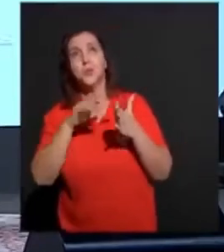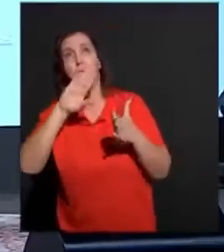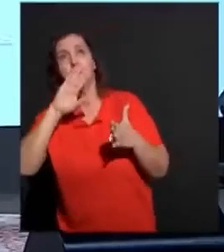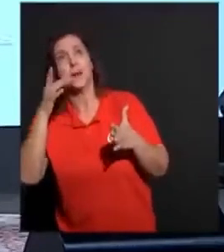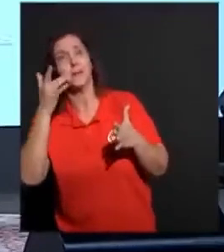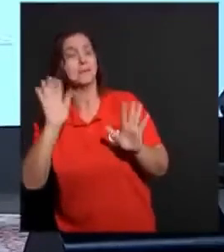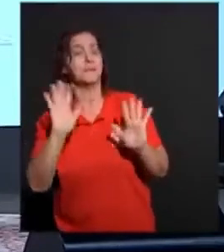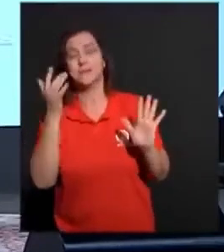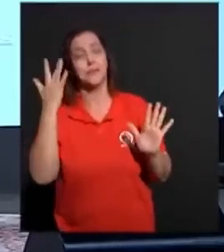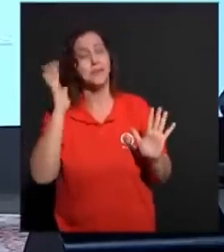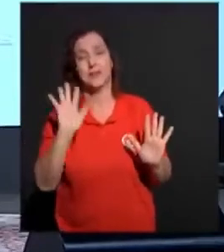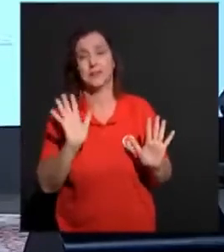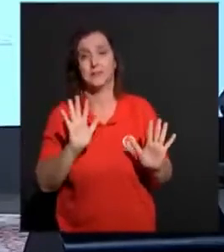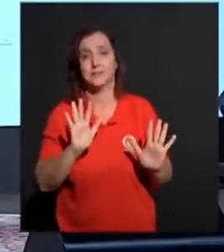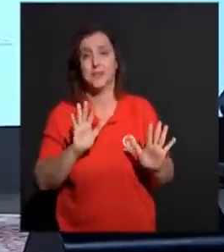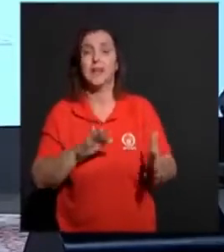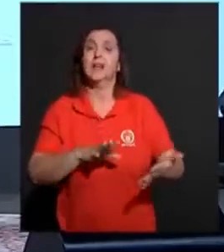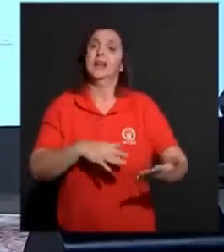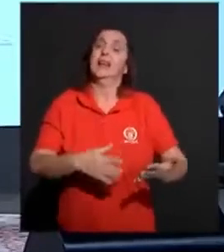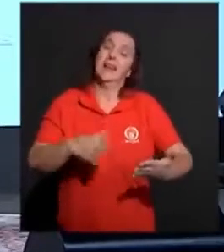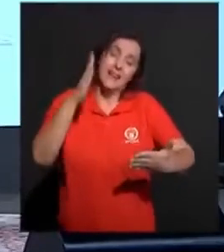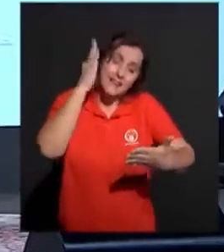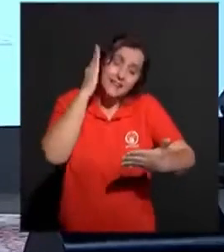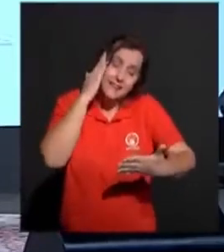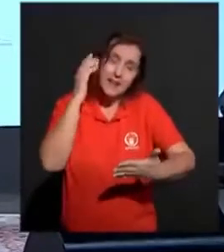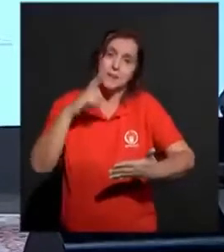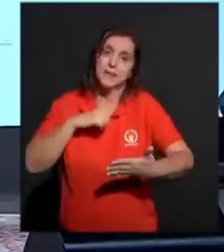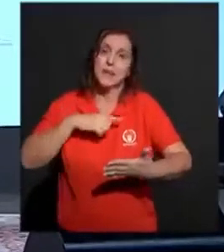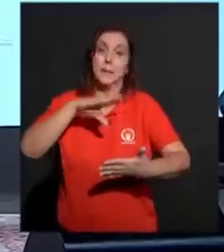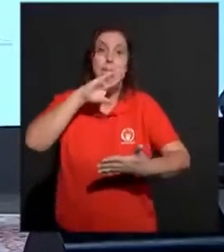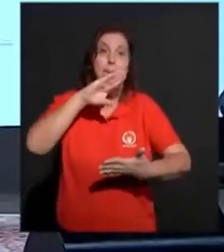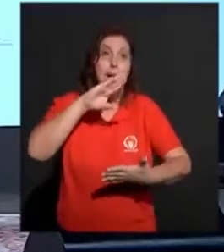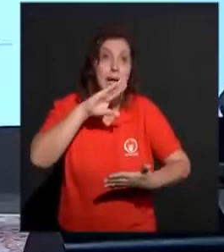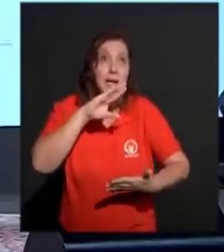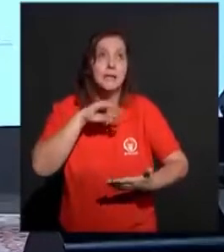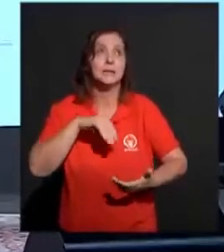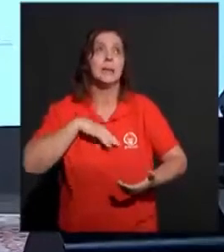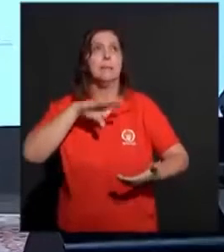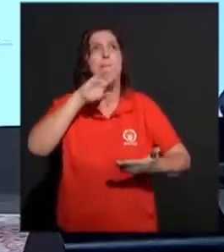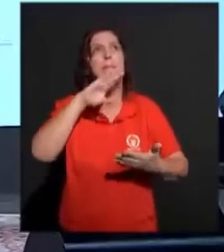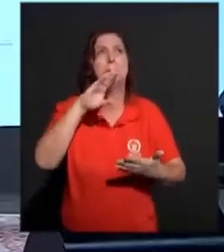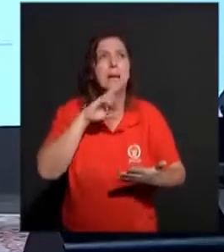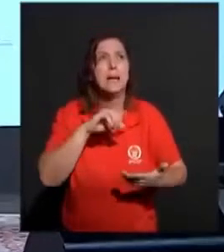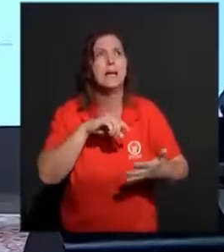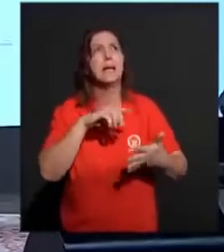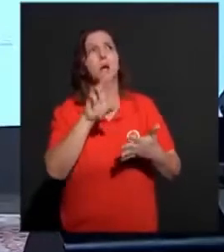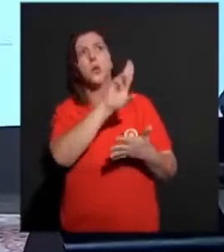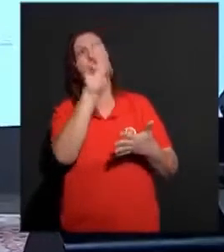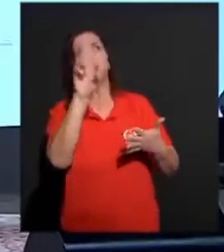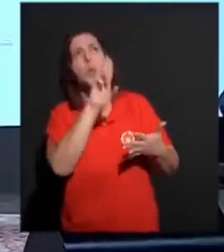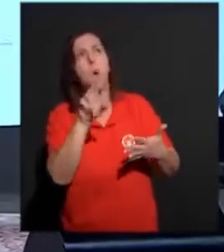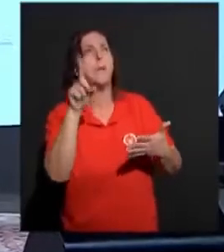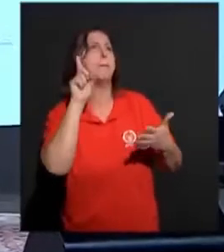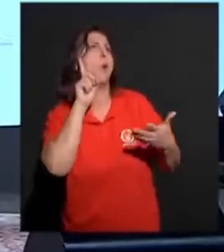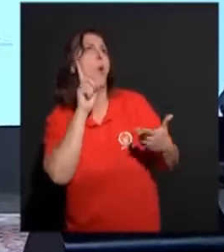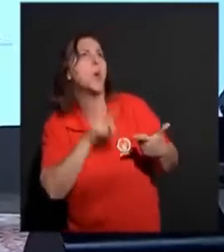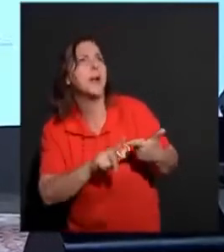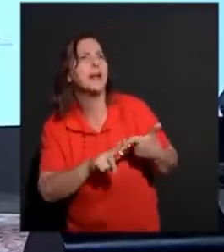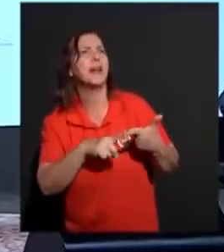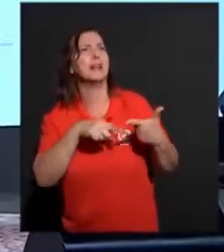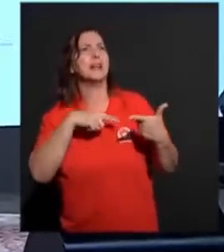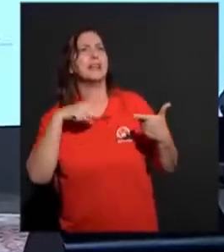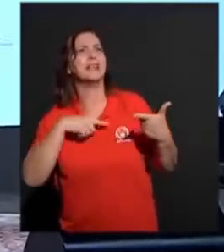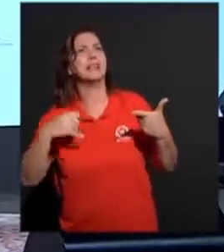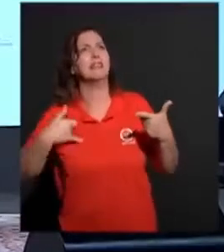Ele sabe que tem. Mas ele não consegue ainda expressar. Falar minha mãe é nocilene. Ela é morena. é isso.